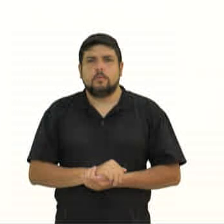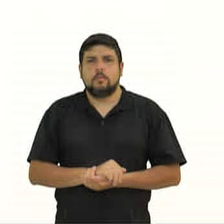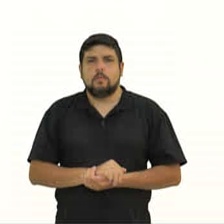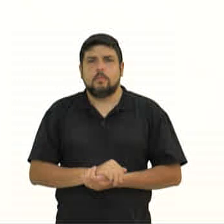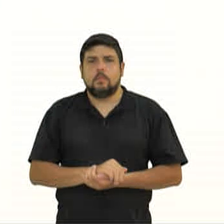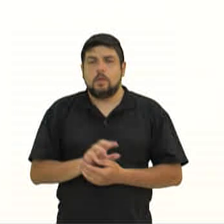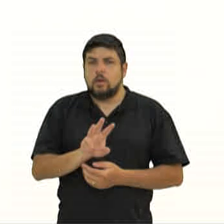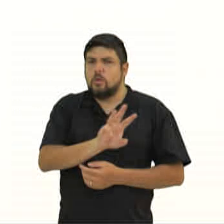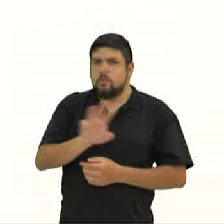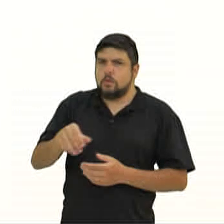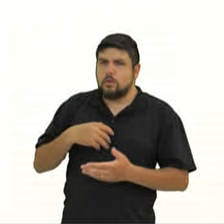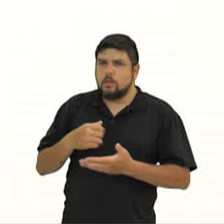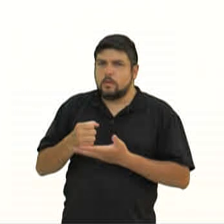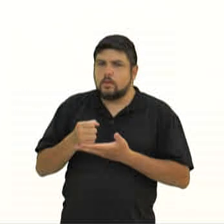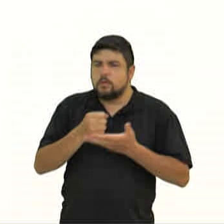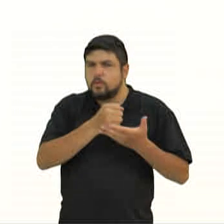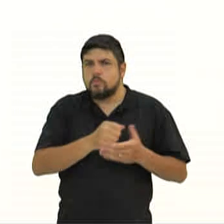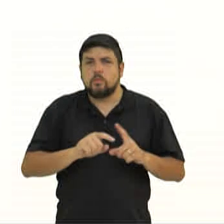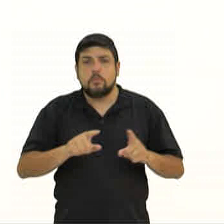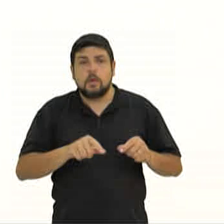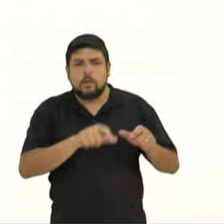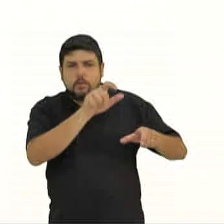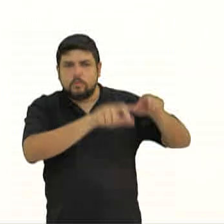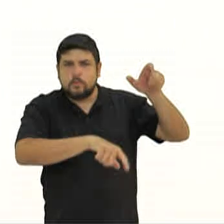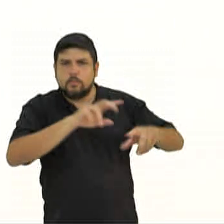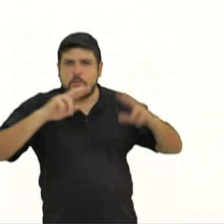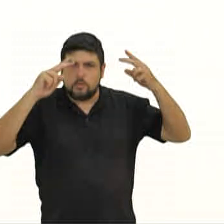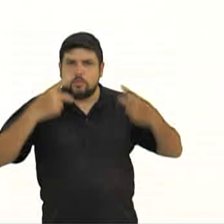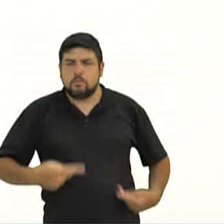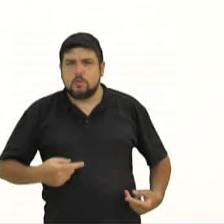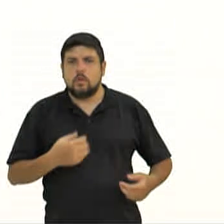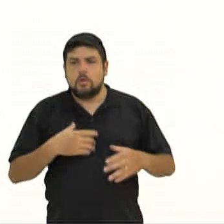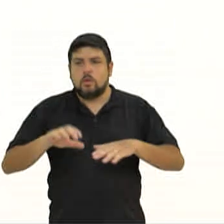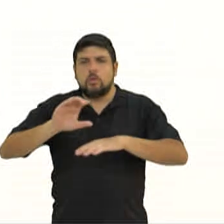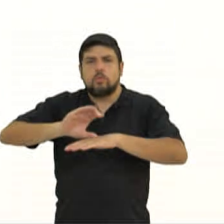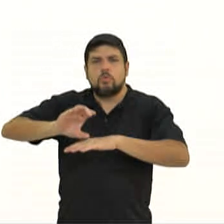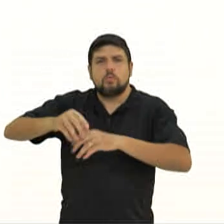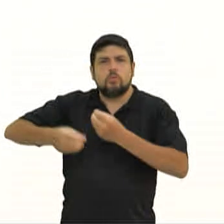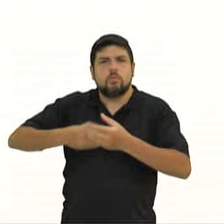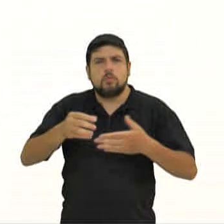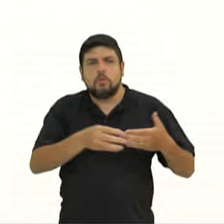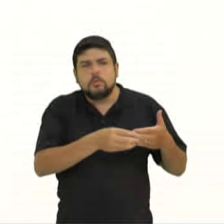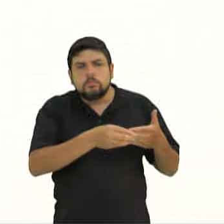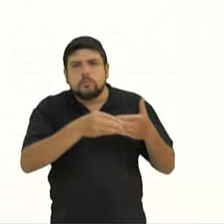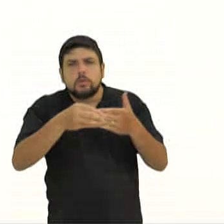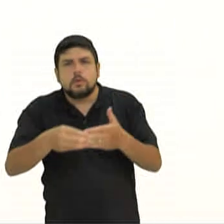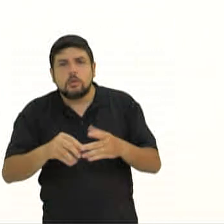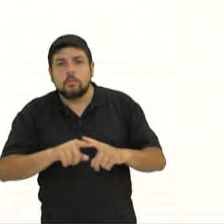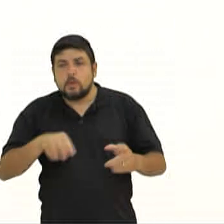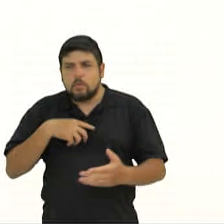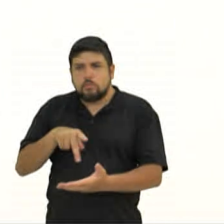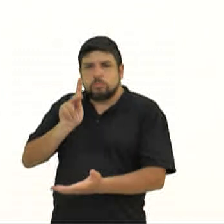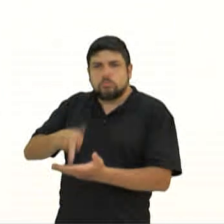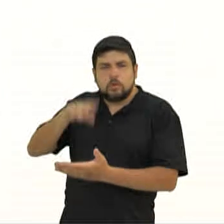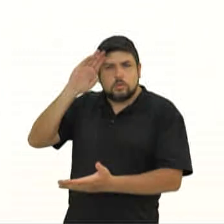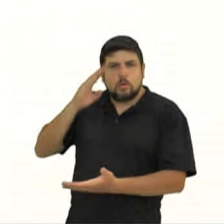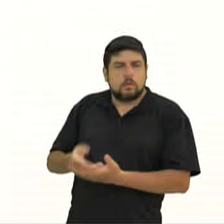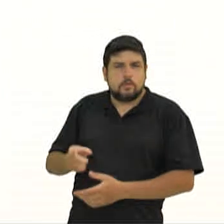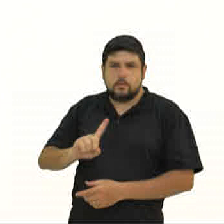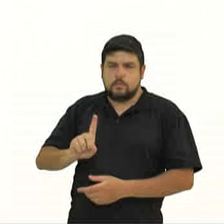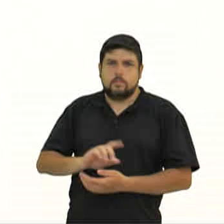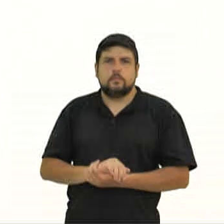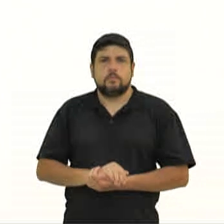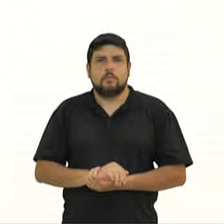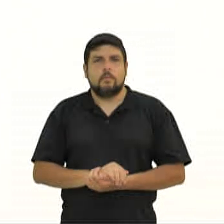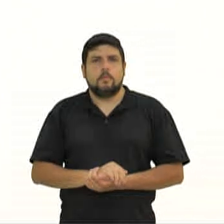mas estamos falando de seres humanos, então é importante ver esses cursos como orientadores e não como uma fonte de verdade. Completo consultor.